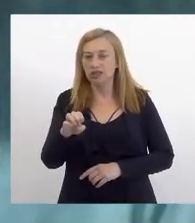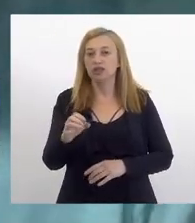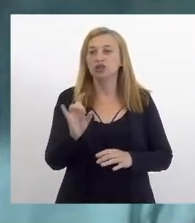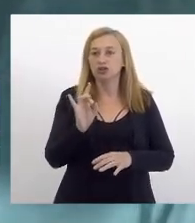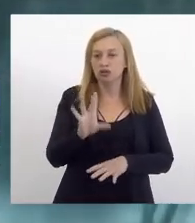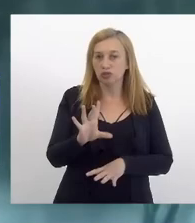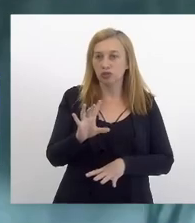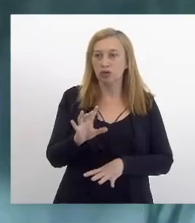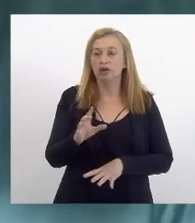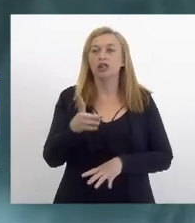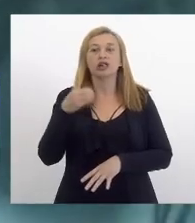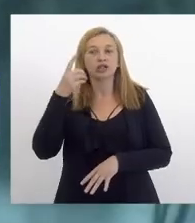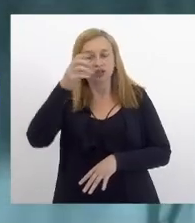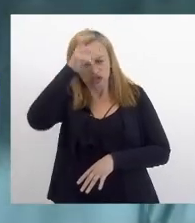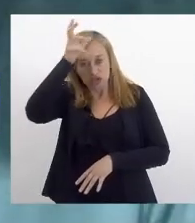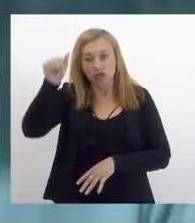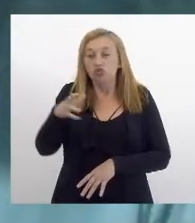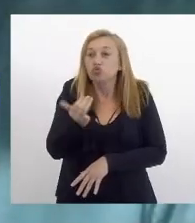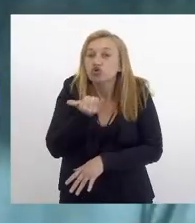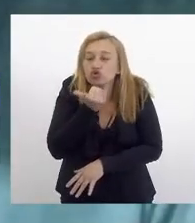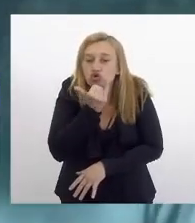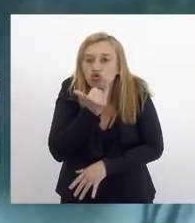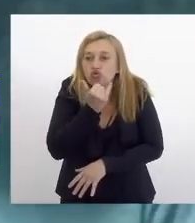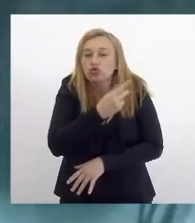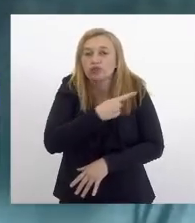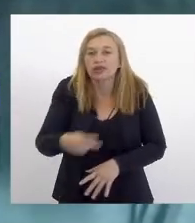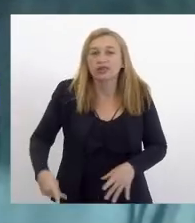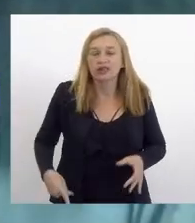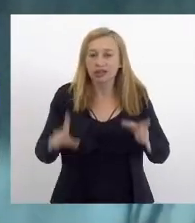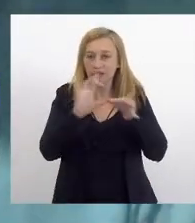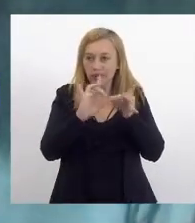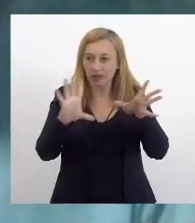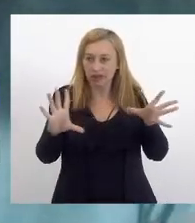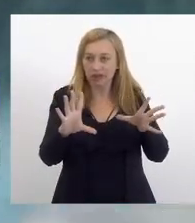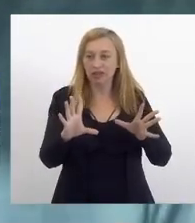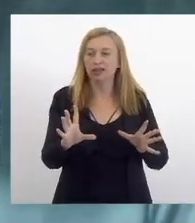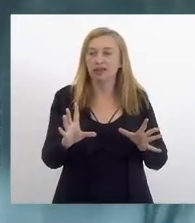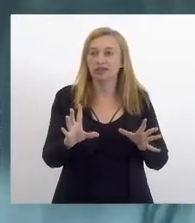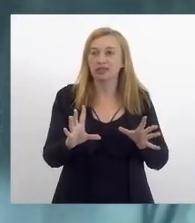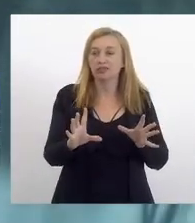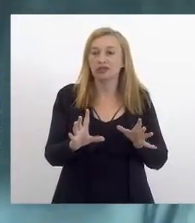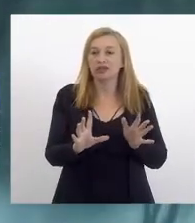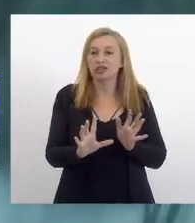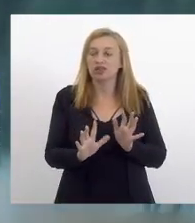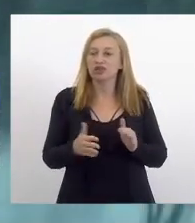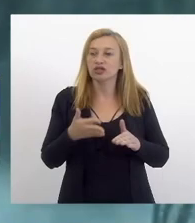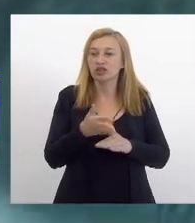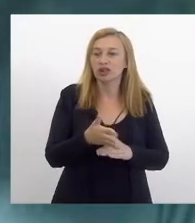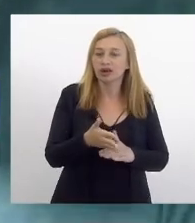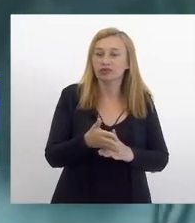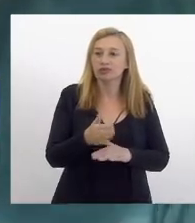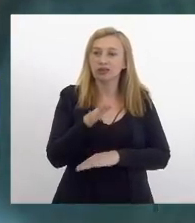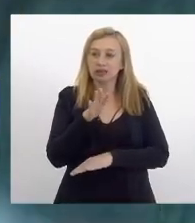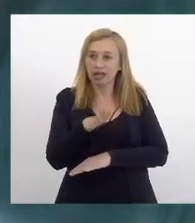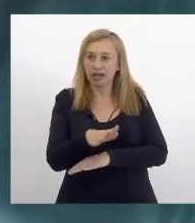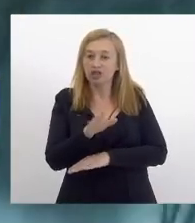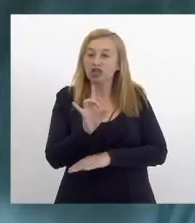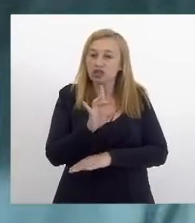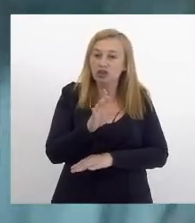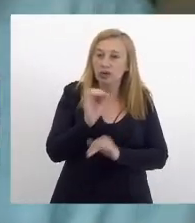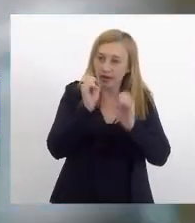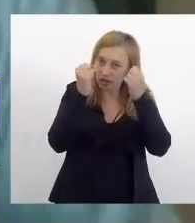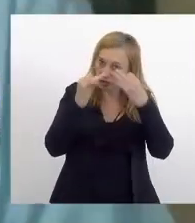desculpe minha querida presidente libertária por ter entrado tão tarde apenas para fazer essa